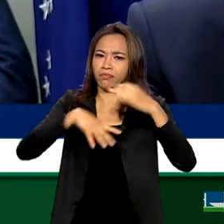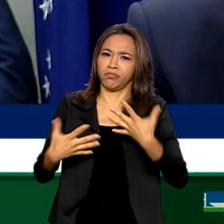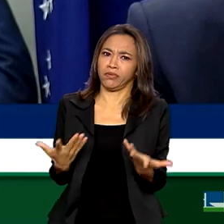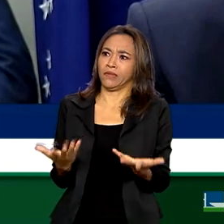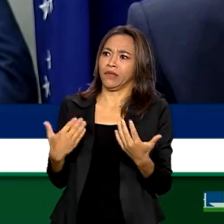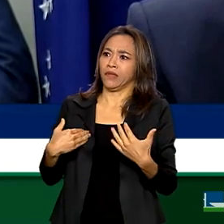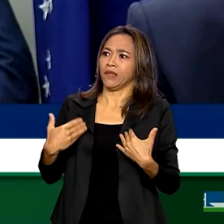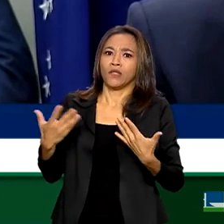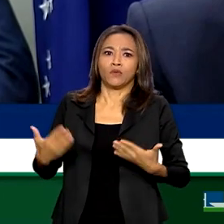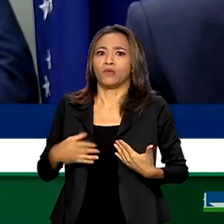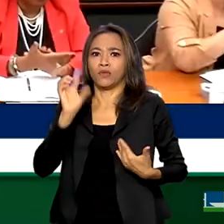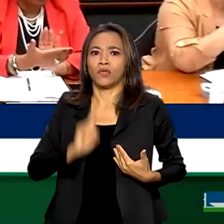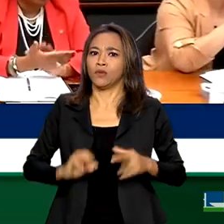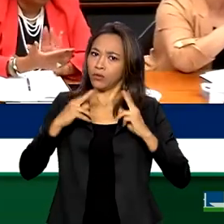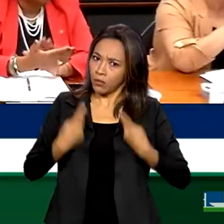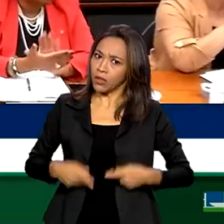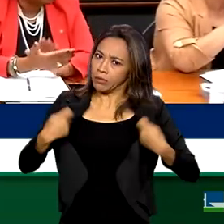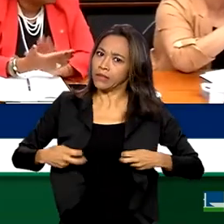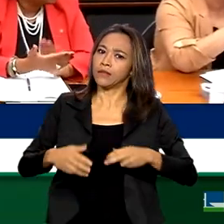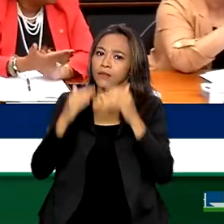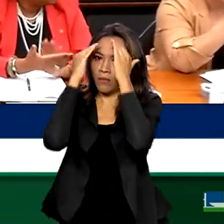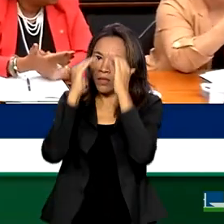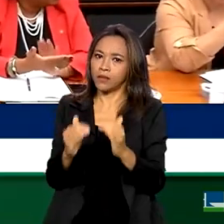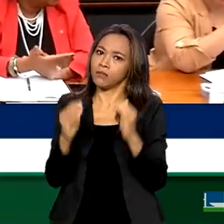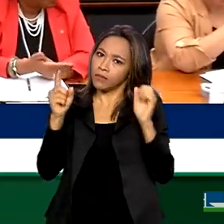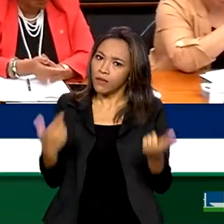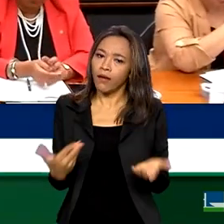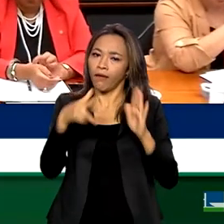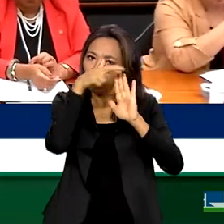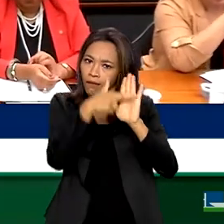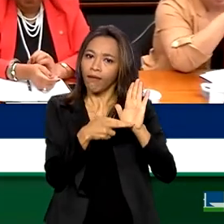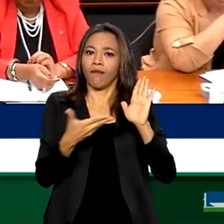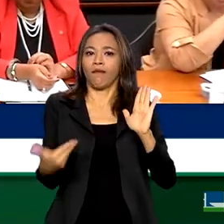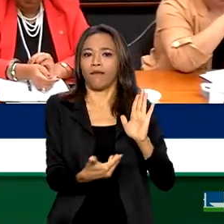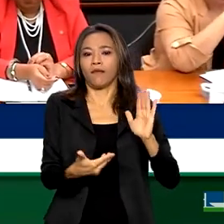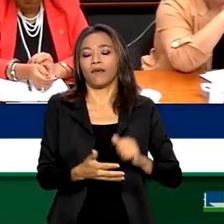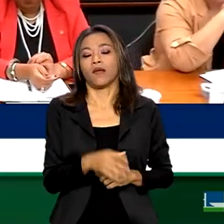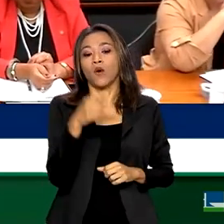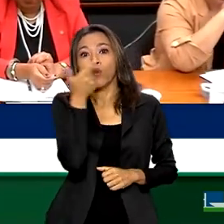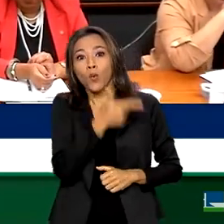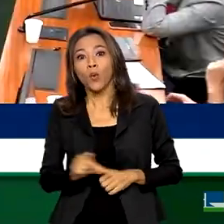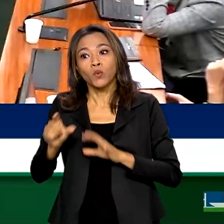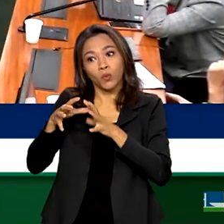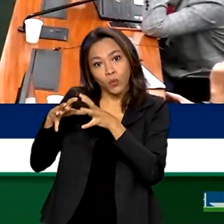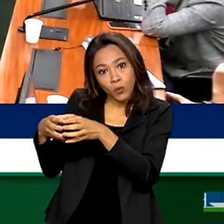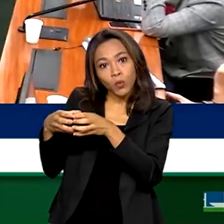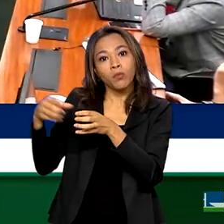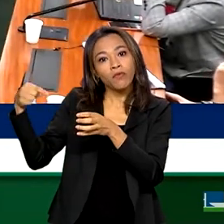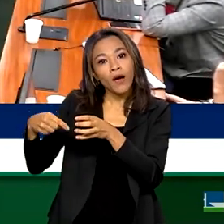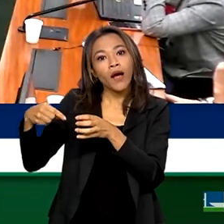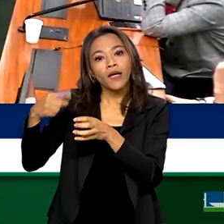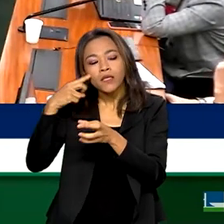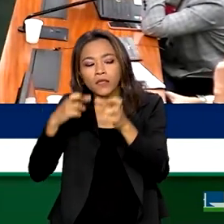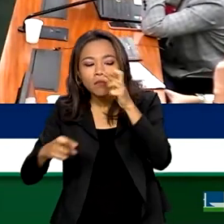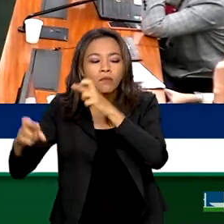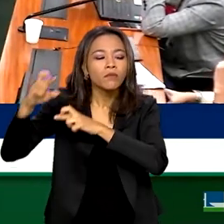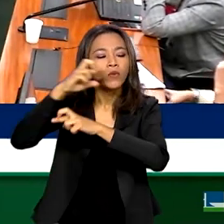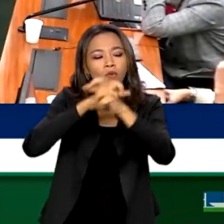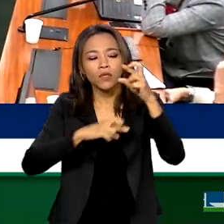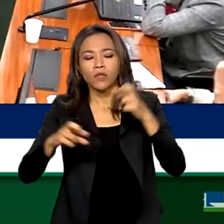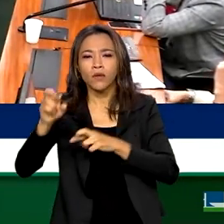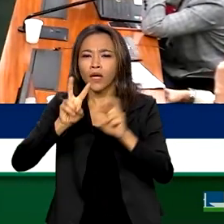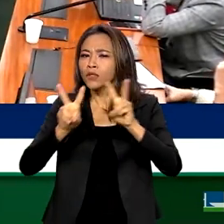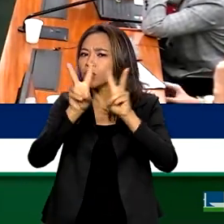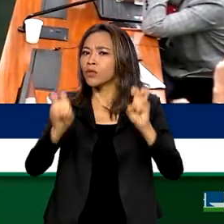regra e não exceção no Brasil. Um outro grupo de trabalho vai monitorar o cumprimento de decisões da Corte Interamericana